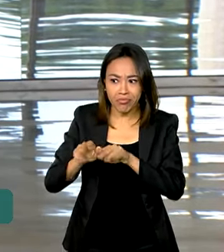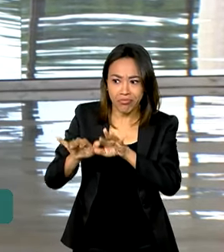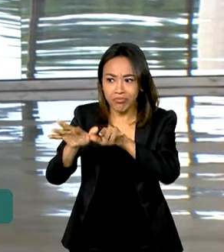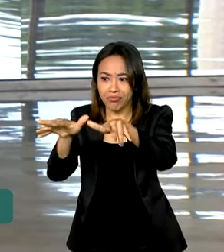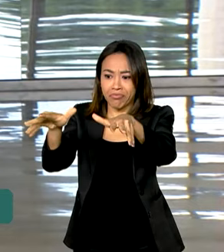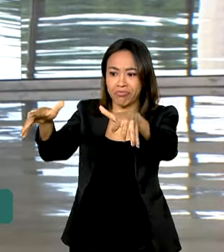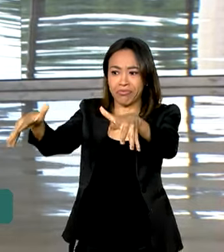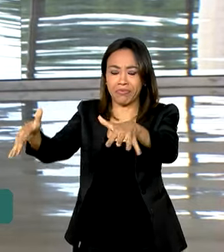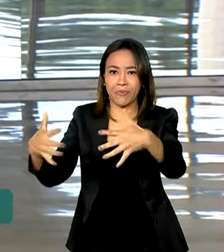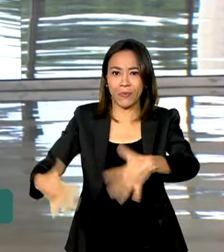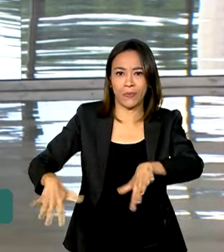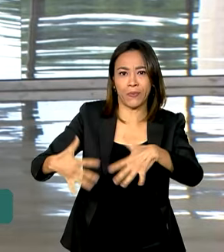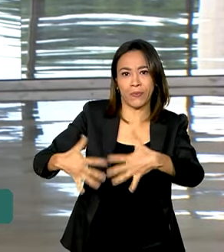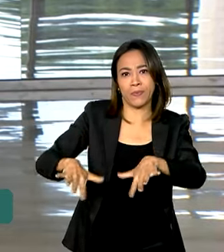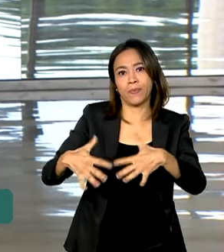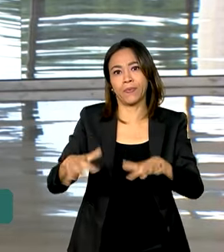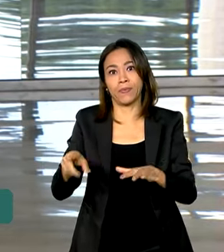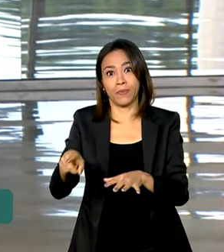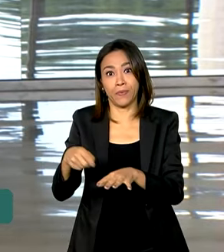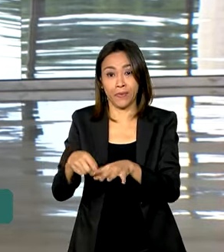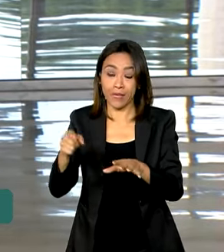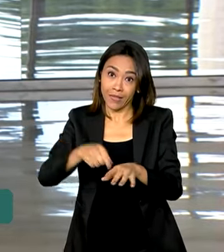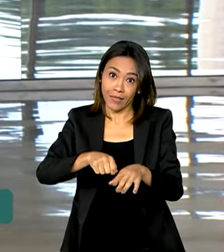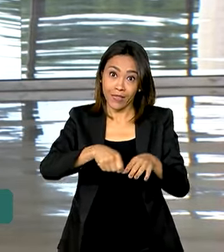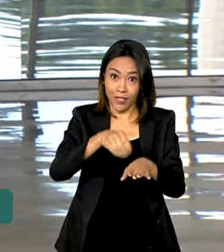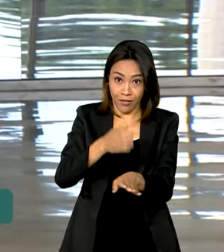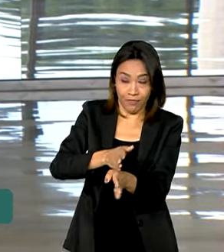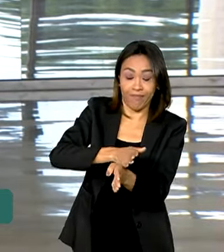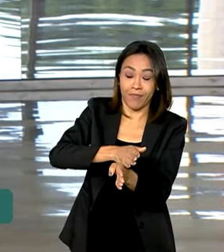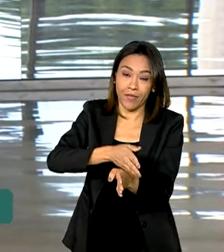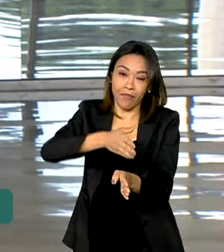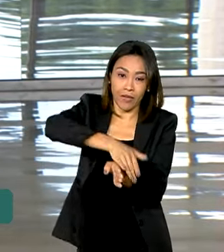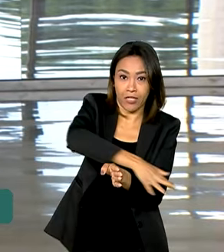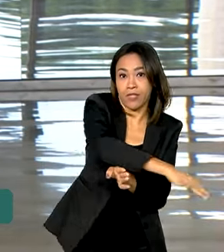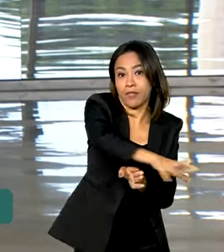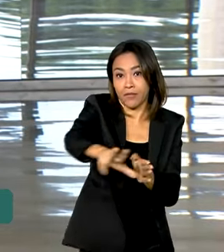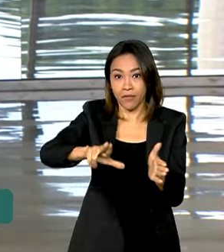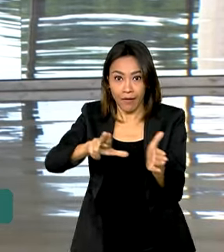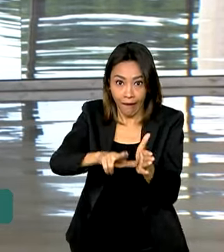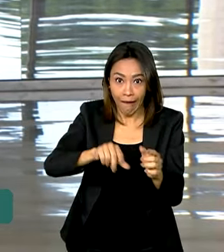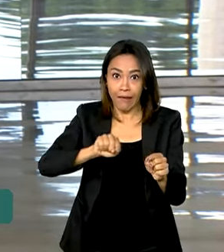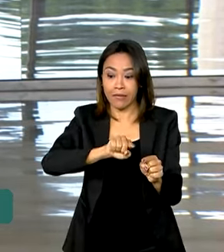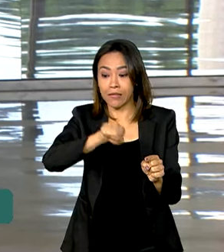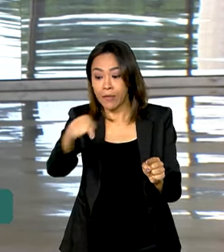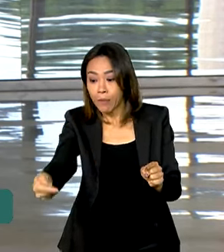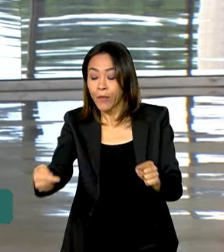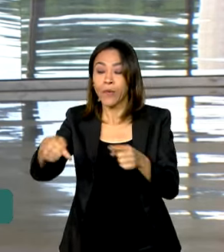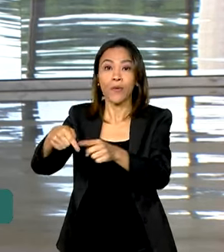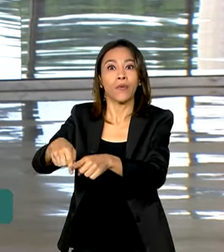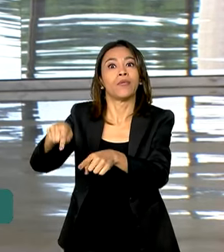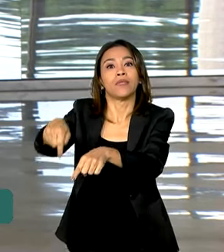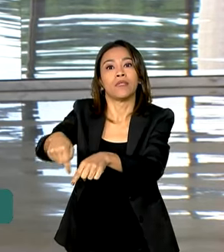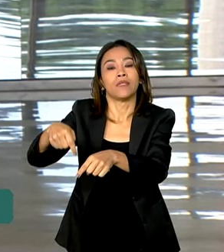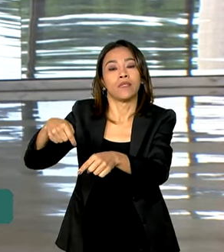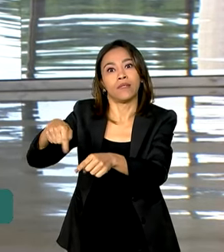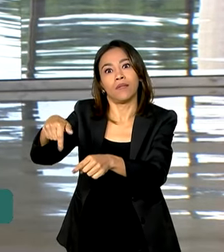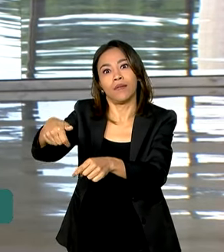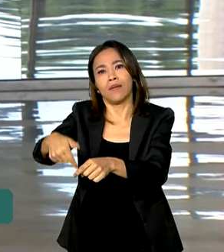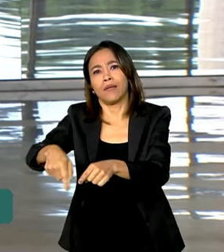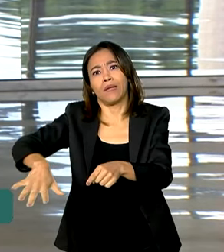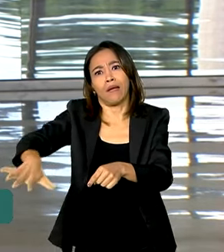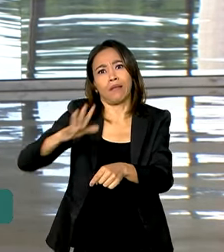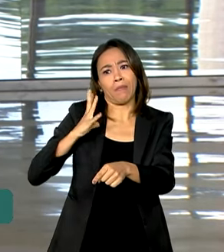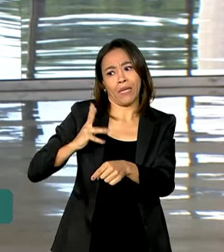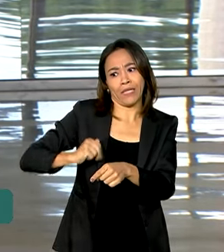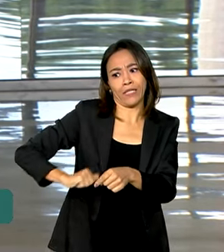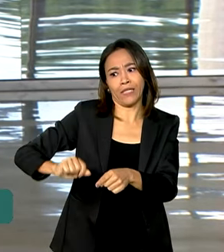irem além das fronteiras da faixa de Gaza, de Israel e Palestina e chegar em outros locais, como o próprio Irã, que agora também está envolvido